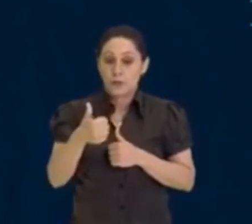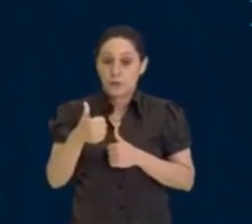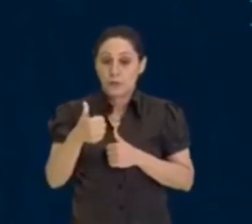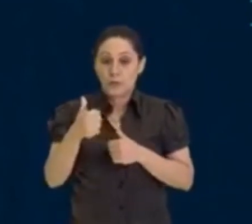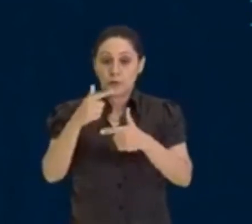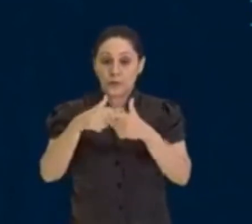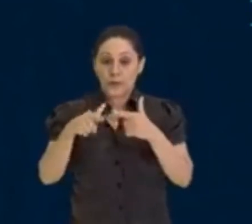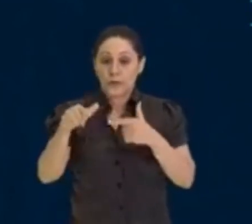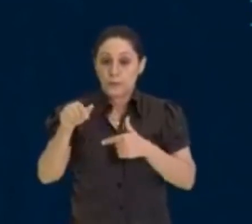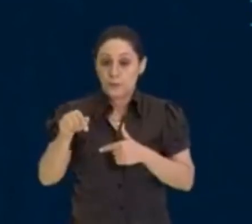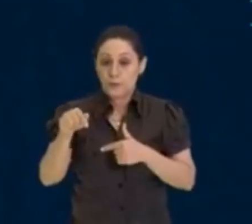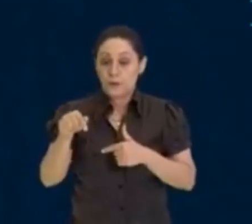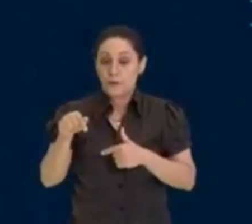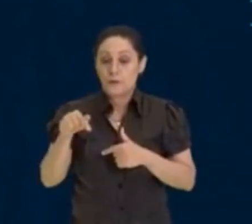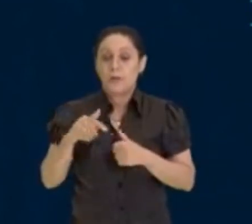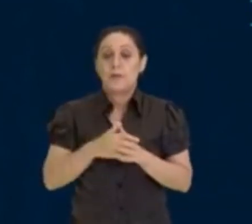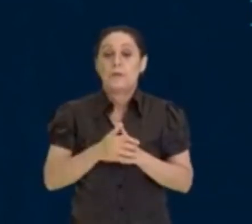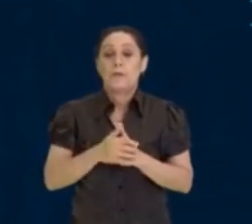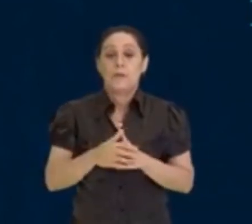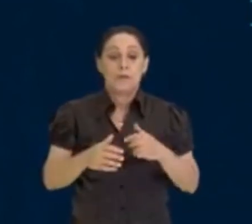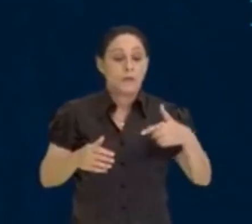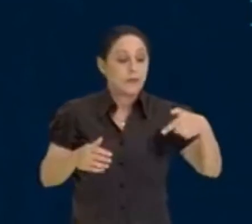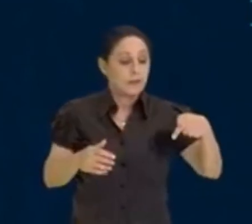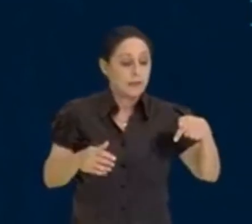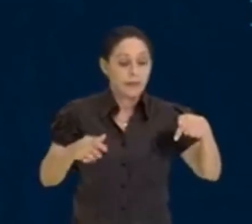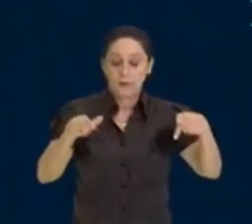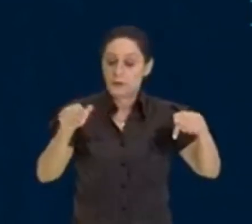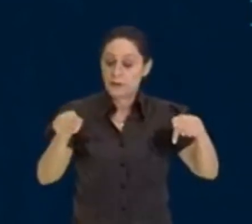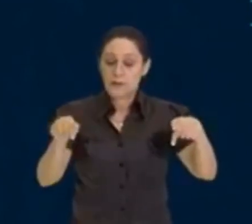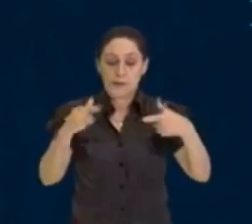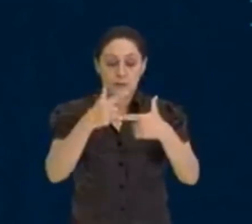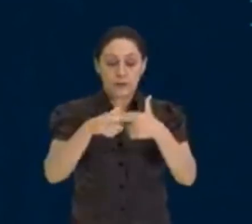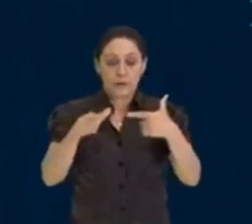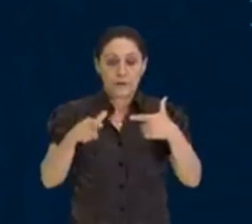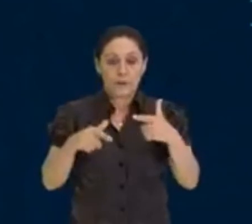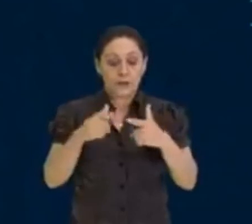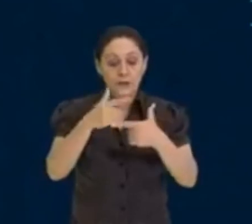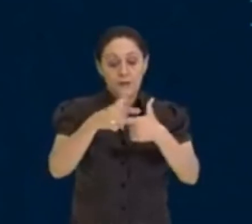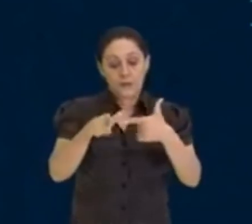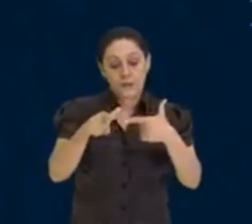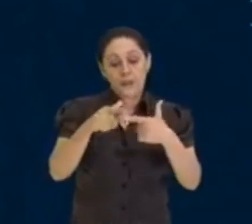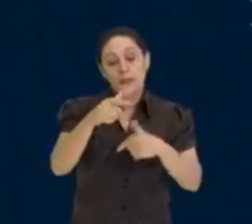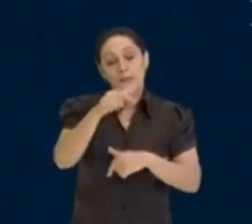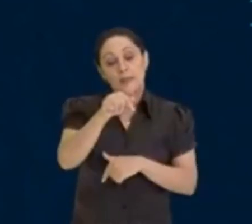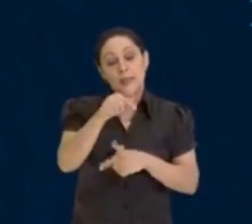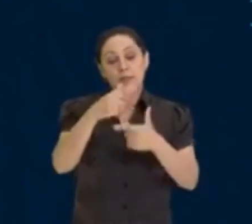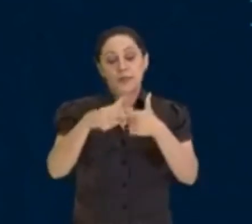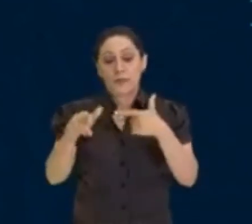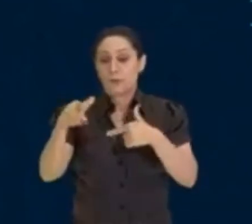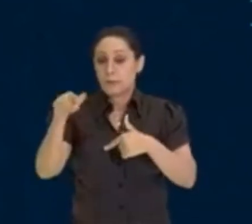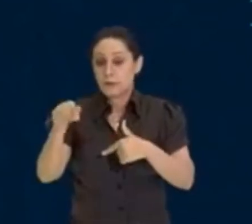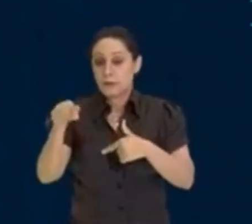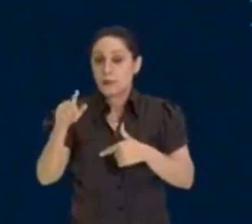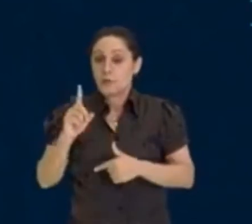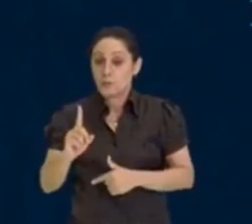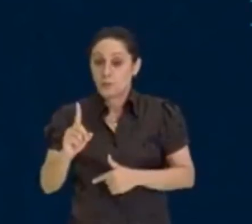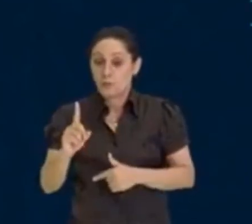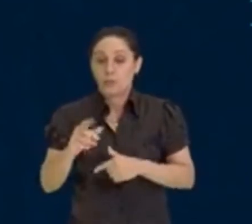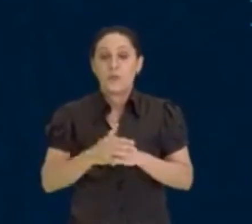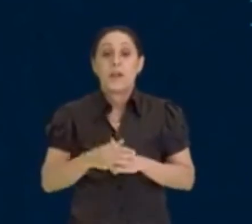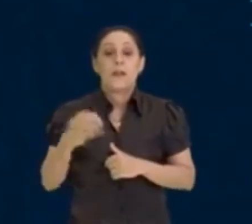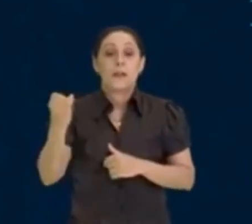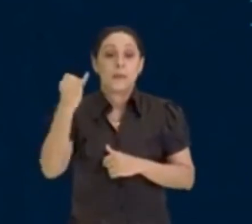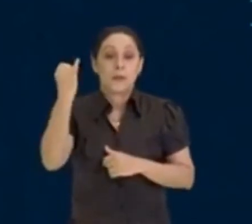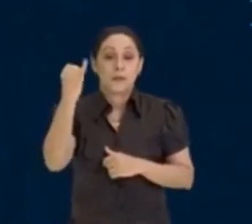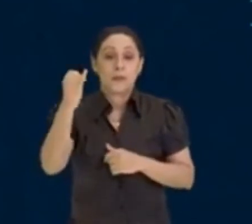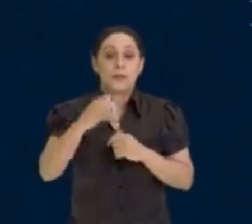7 divididos, só vai dar por 7, nesse caso, vai dar 1, tá? É sempre importante você verificar o seguinte, que esse